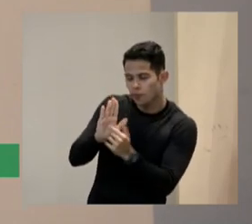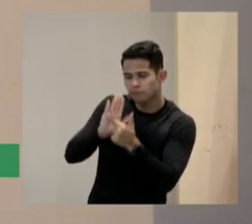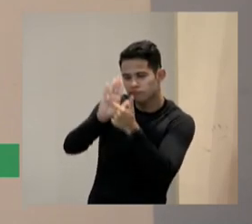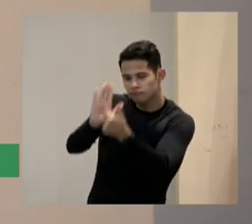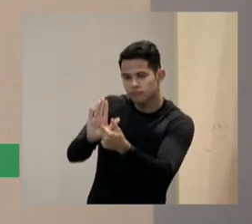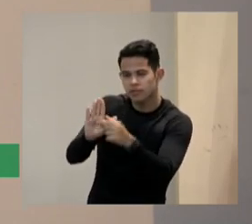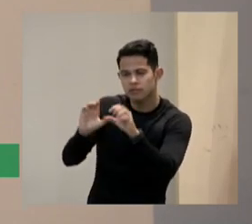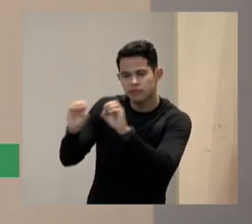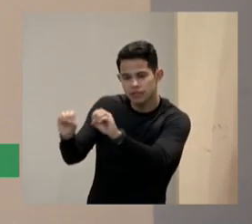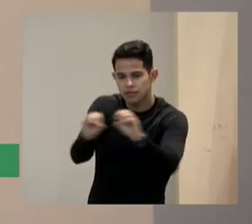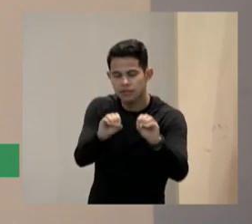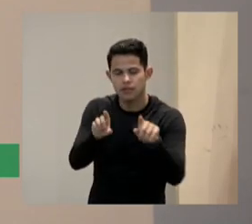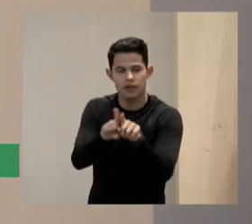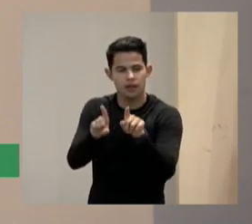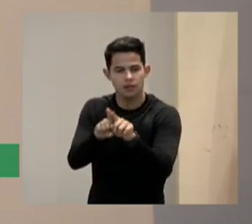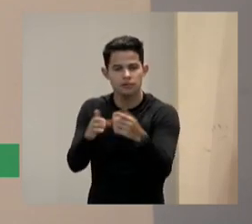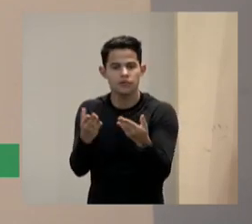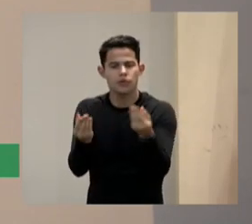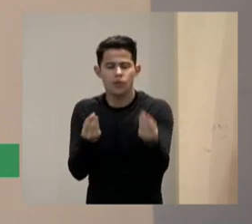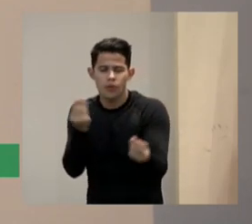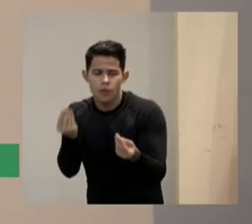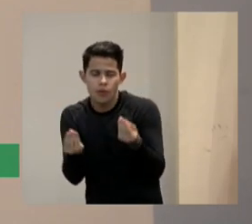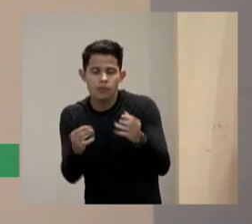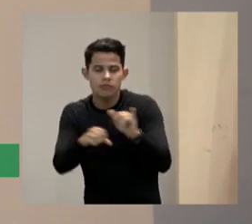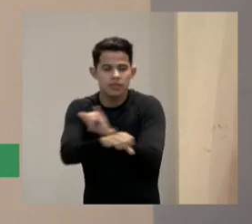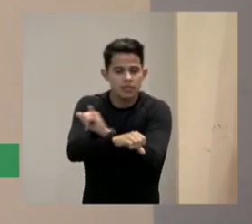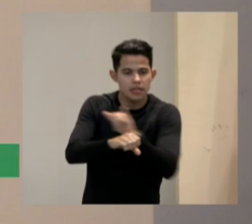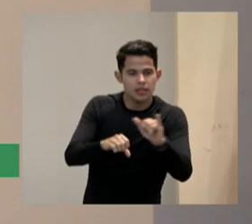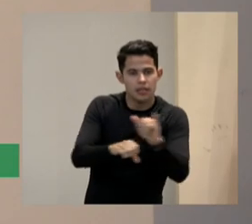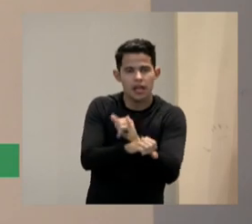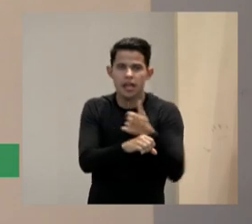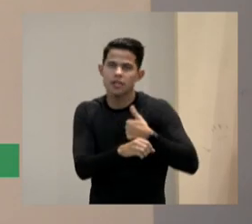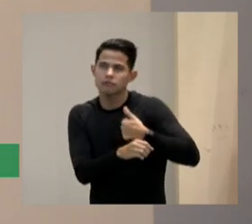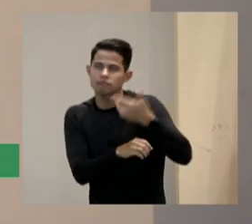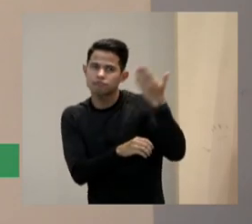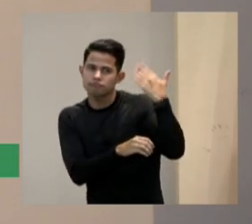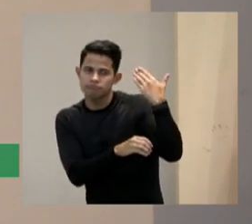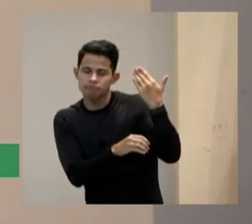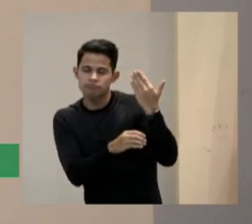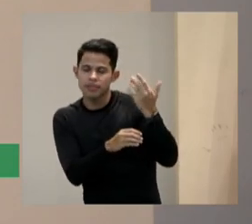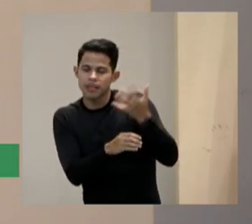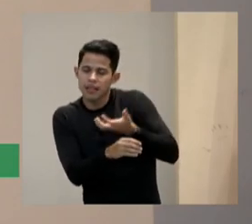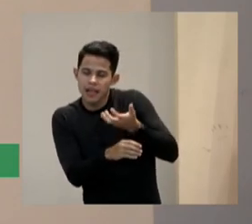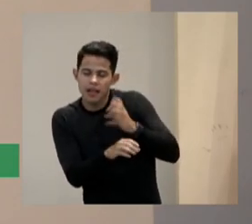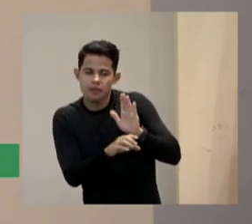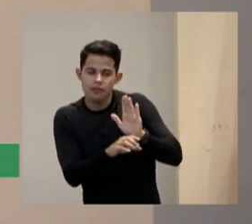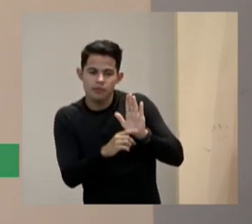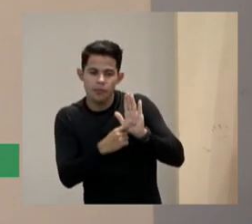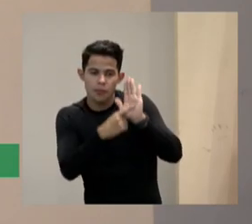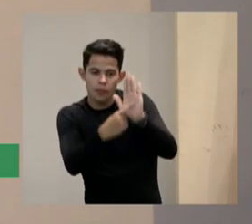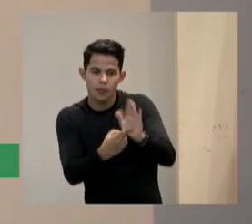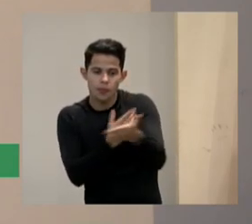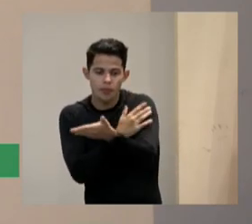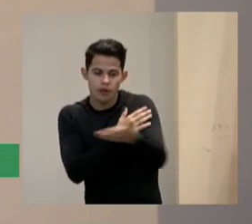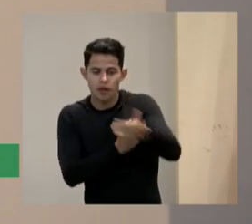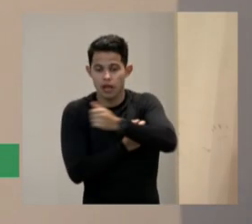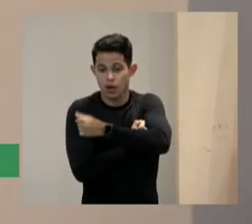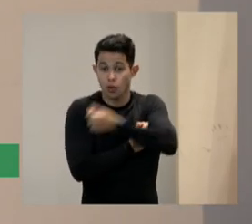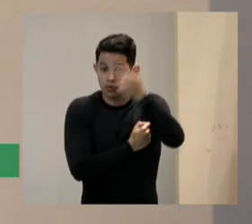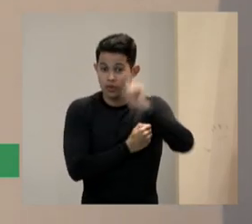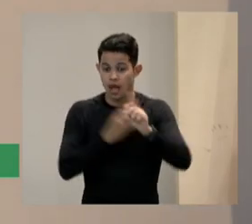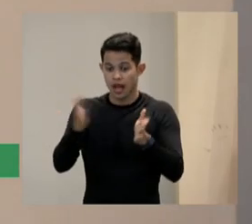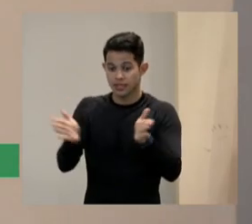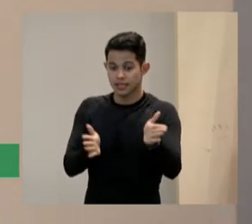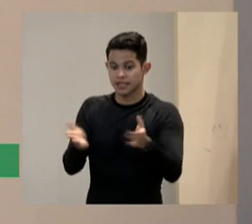posso apresentar a minha lição posso apresentar aquilo que eu queira passar aos meus alunos de forma que seja acessível para todos